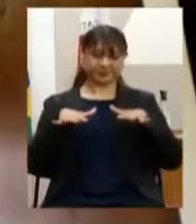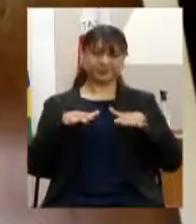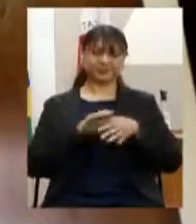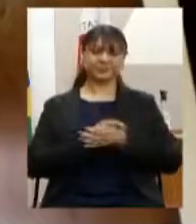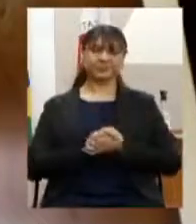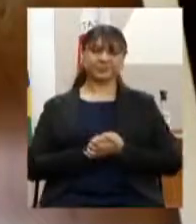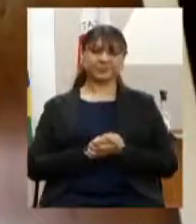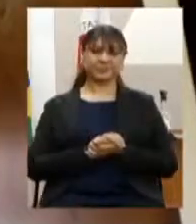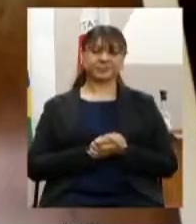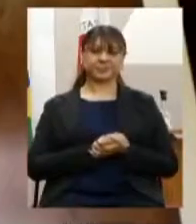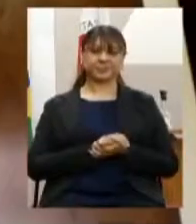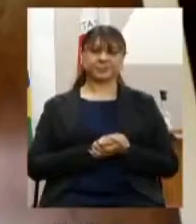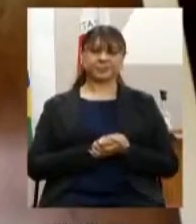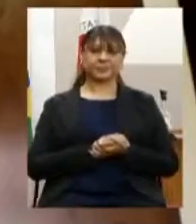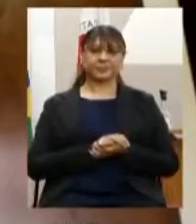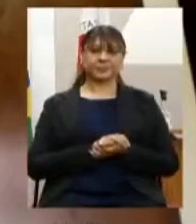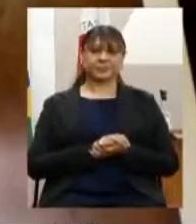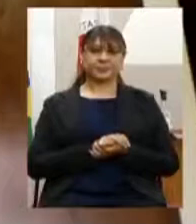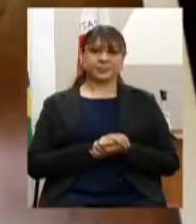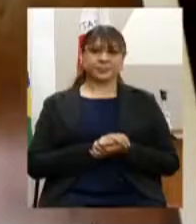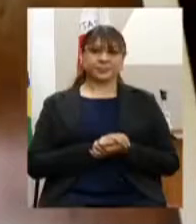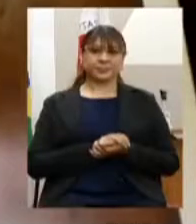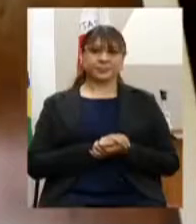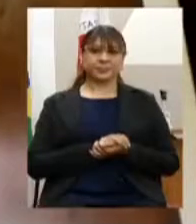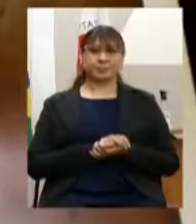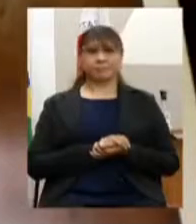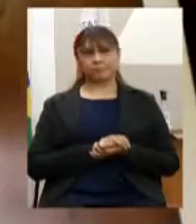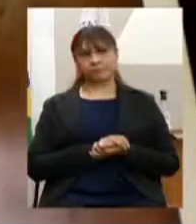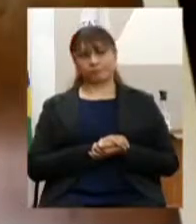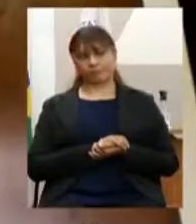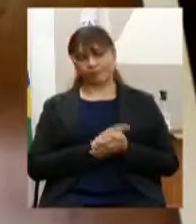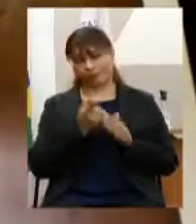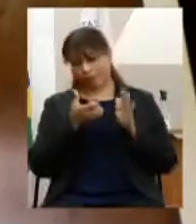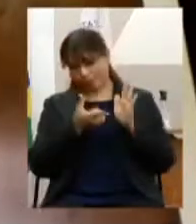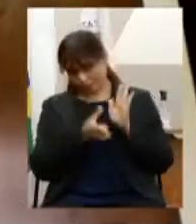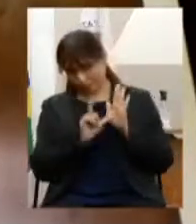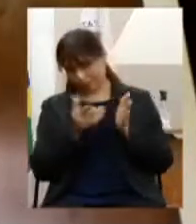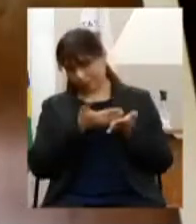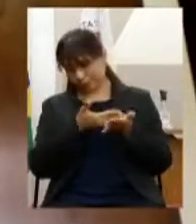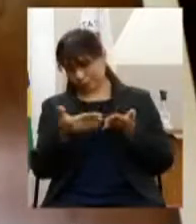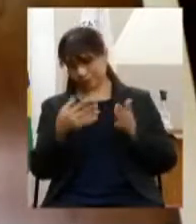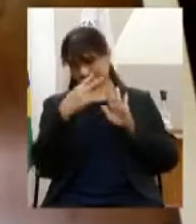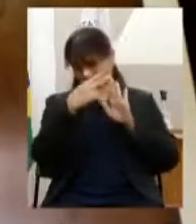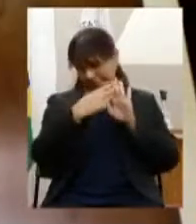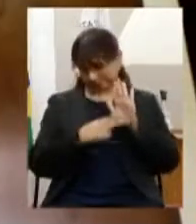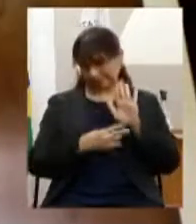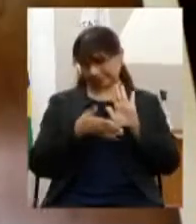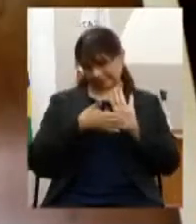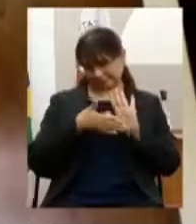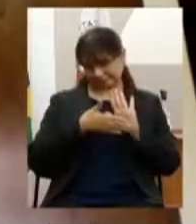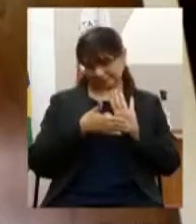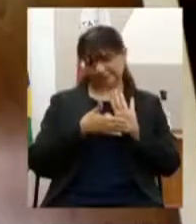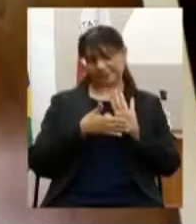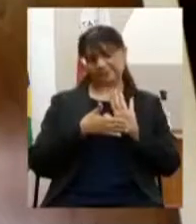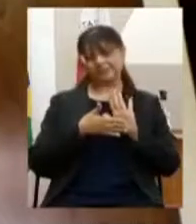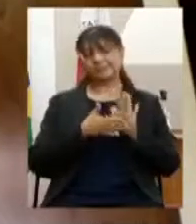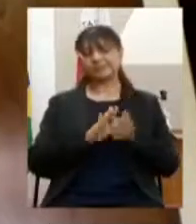antes de apresentar as nossas propostas desse grupo desse segurança pública